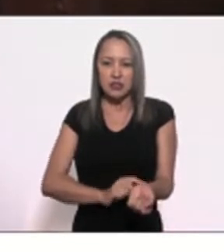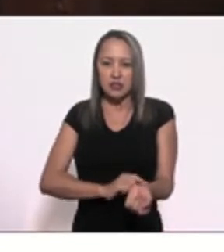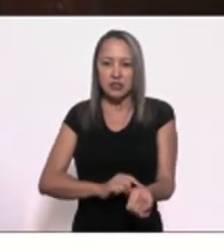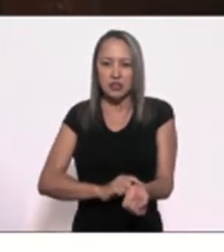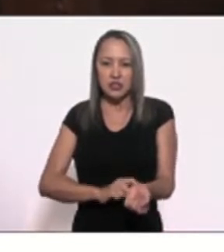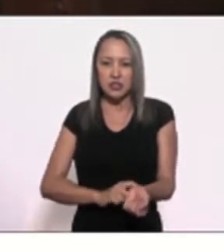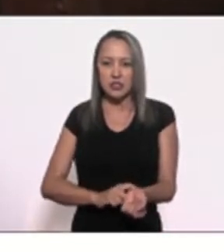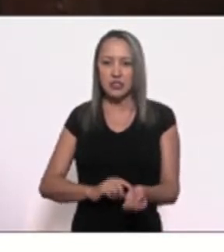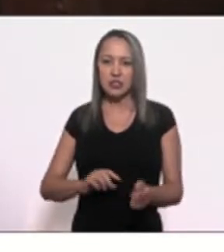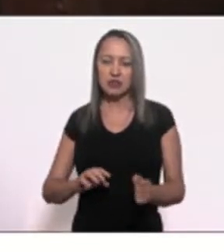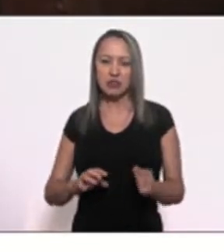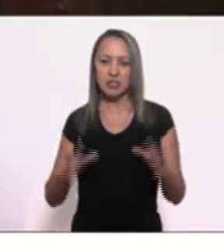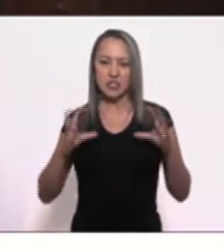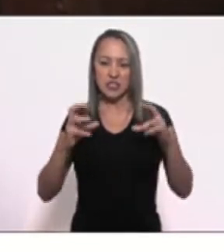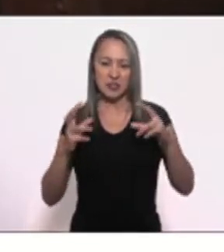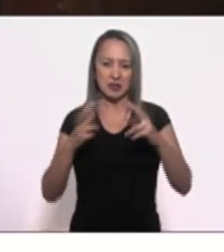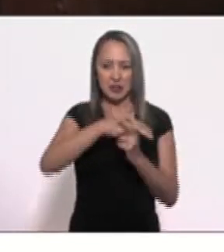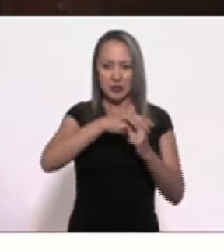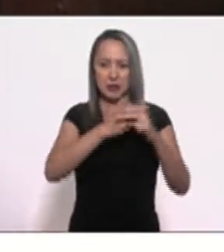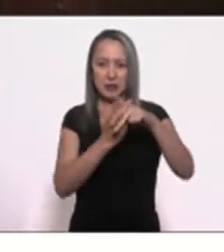Fisicamente, encostando em mim.